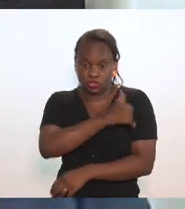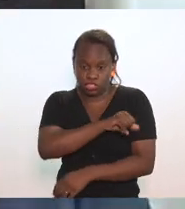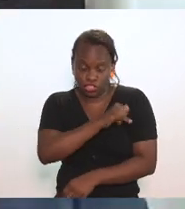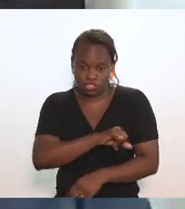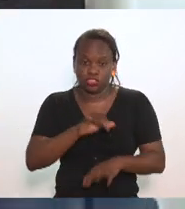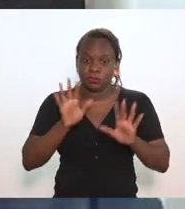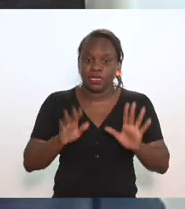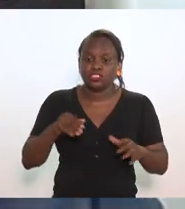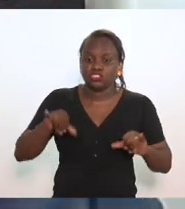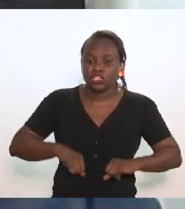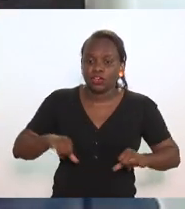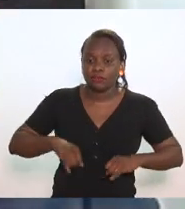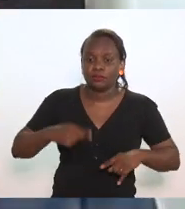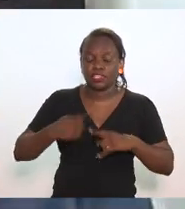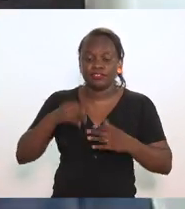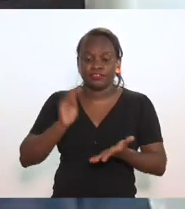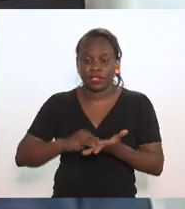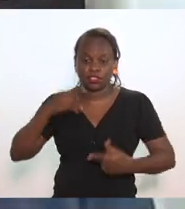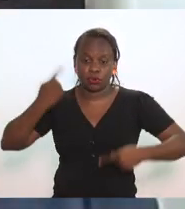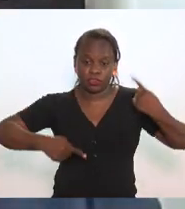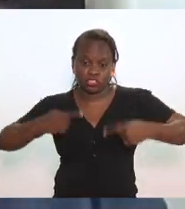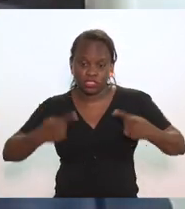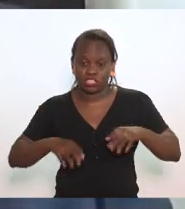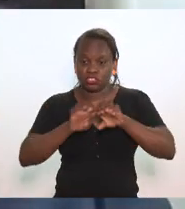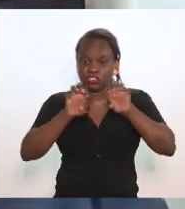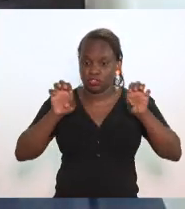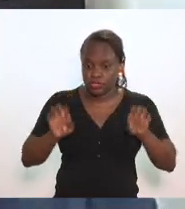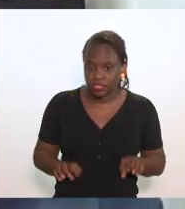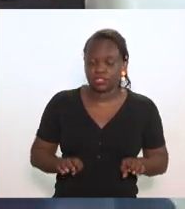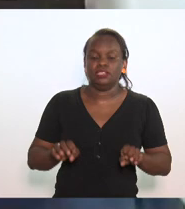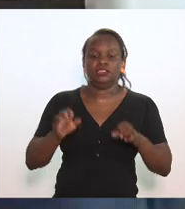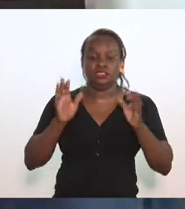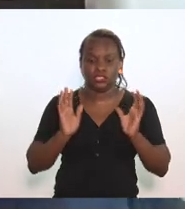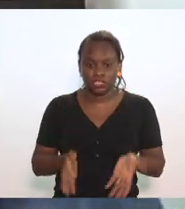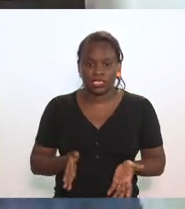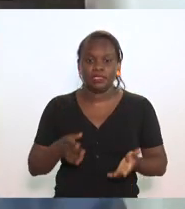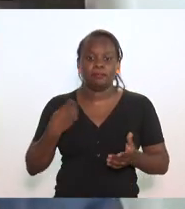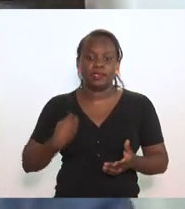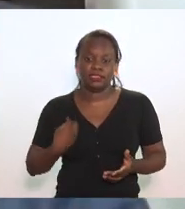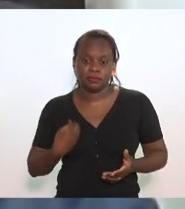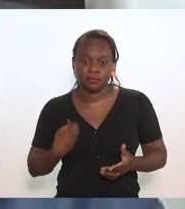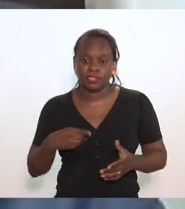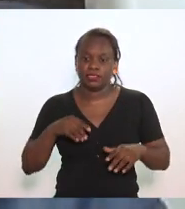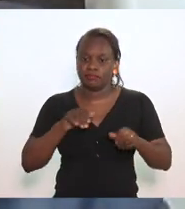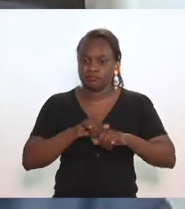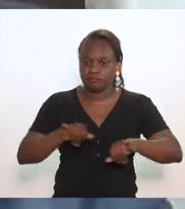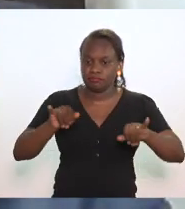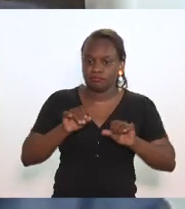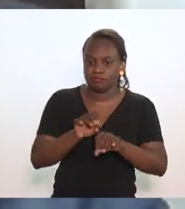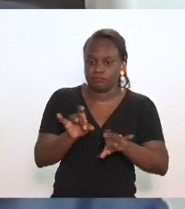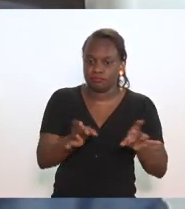essa falta de competitividade estruturada em participar deste mercado.